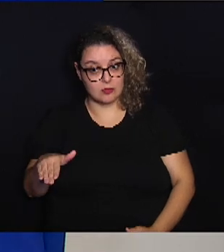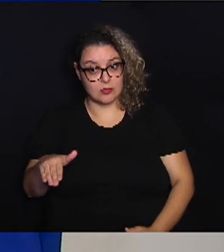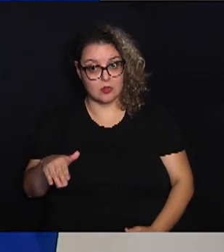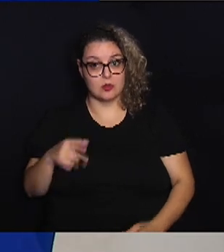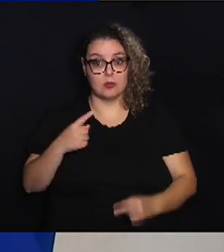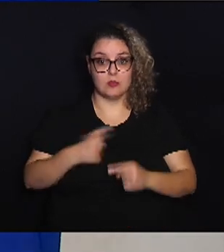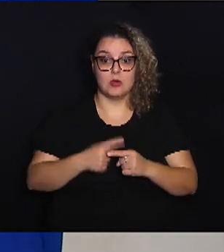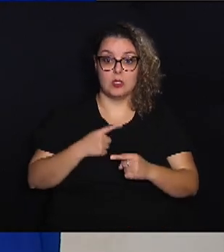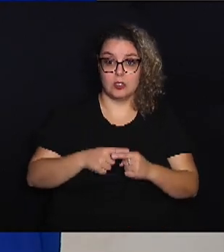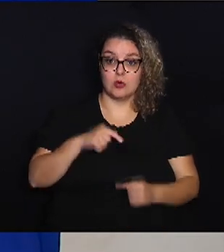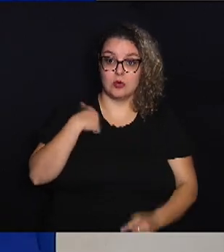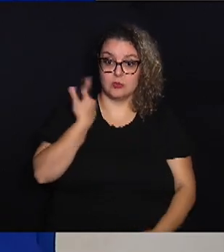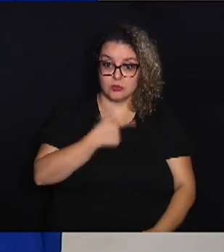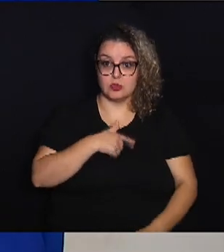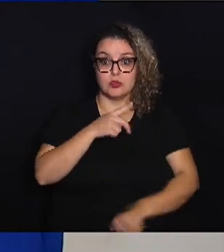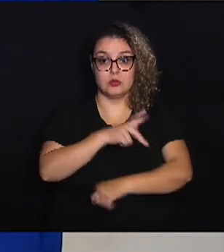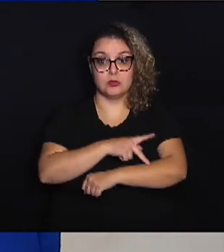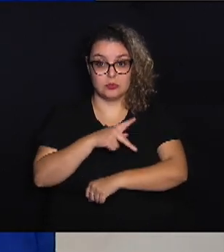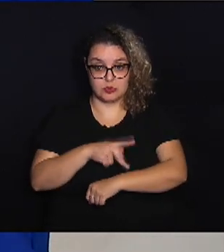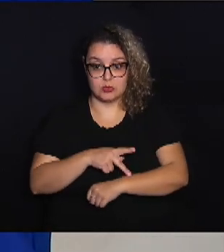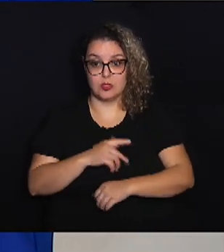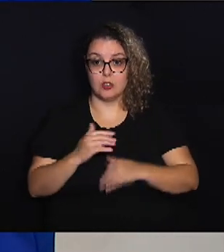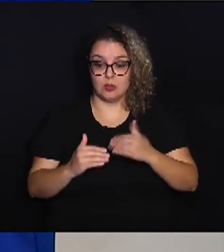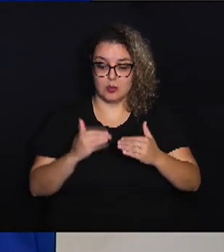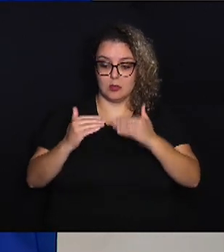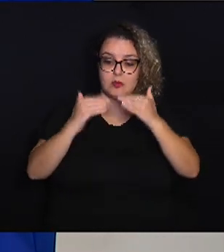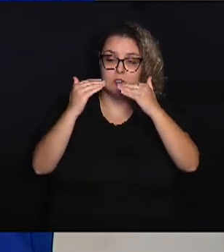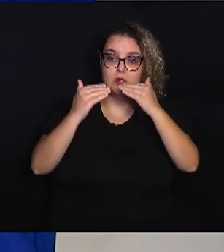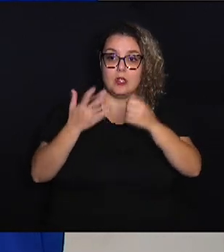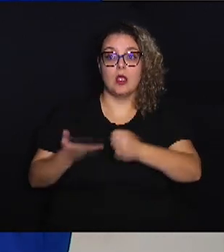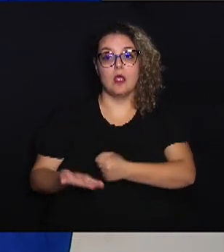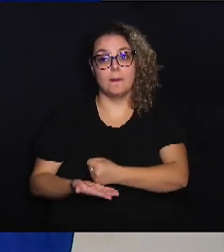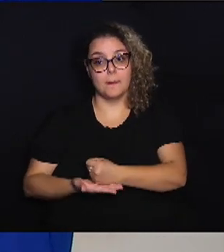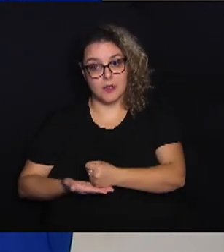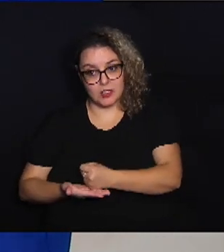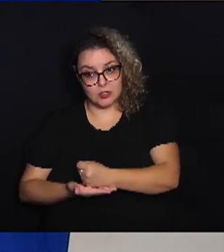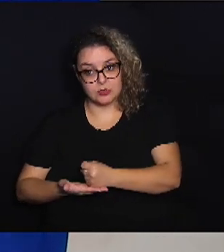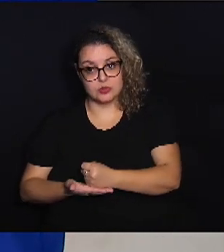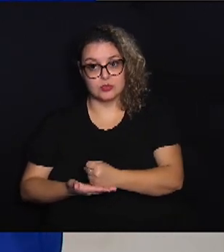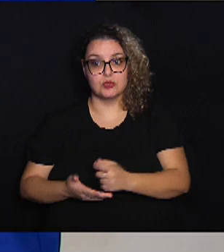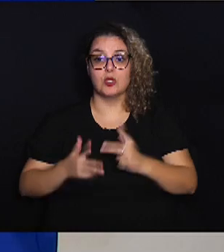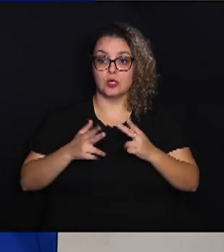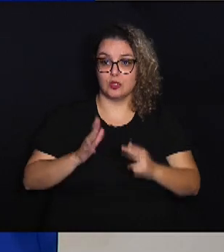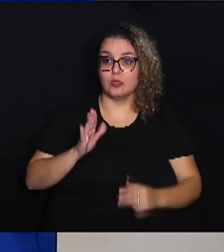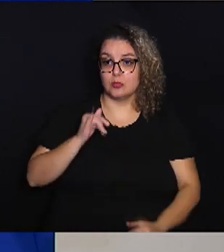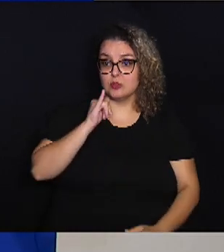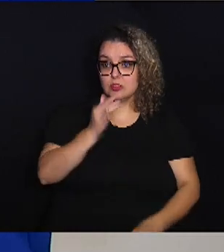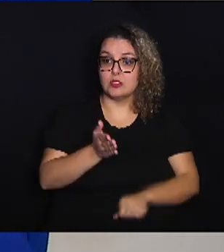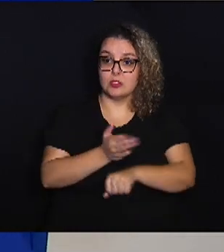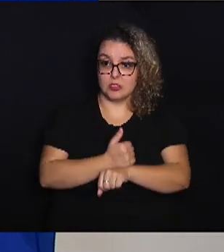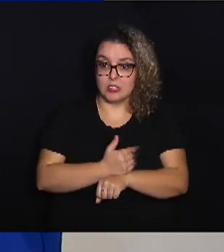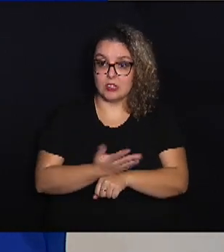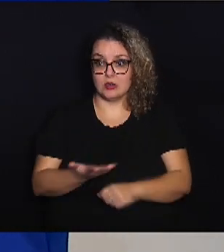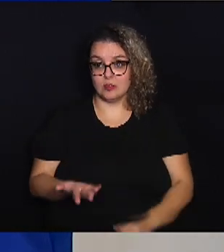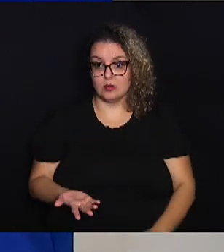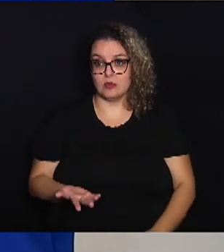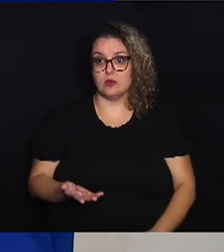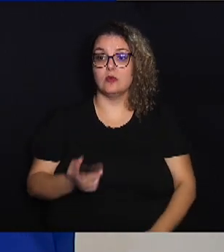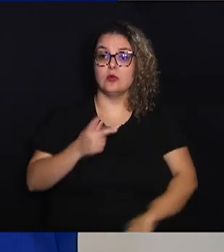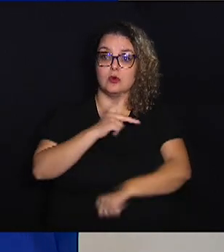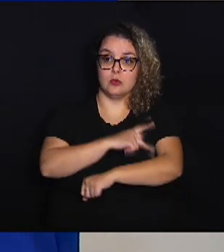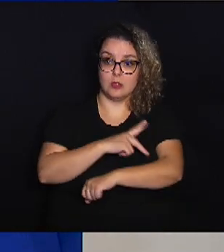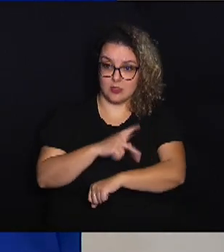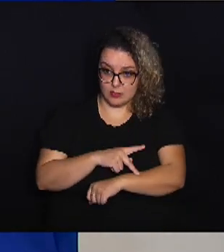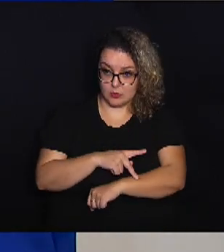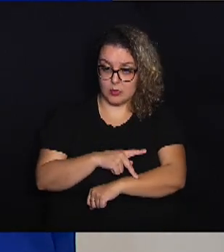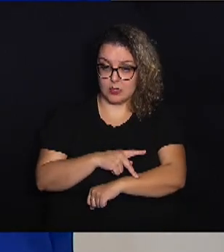nós pedagogos, nós formamos a base e como eu já falei anteriormente, o pedagogo